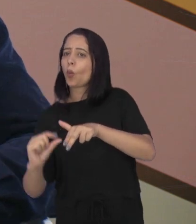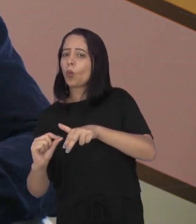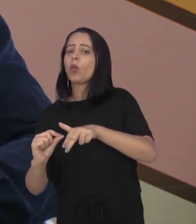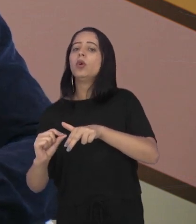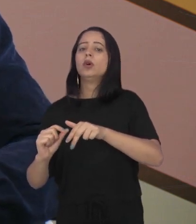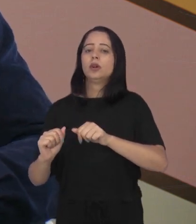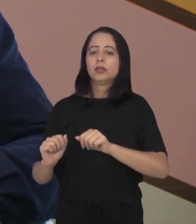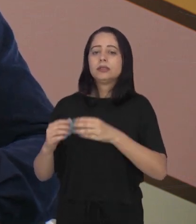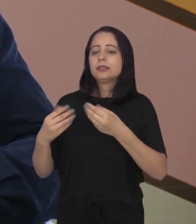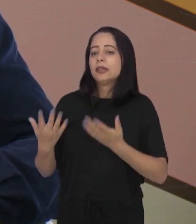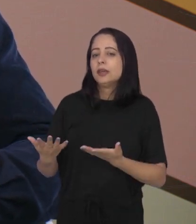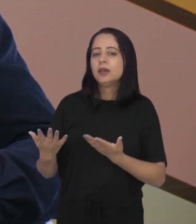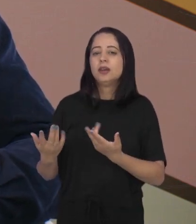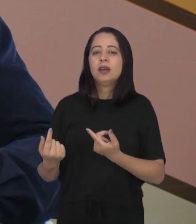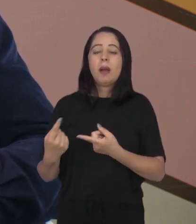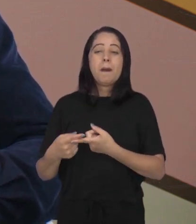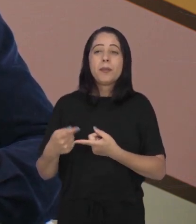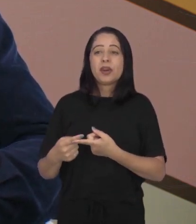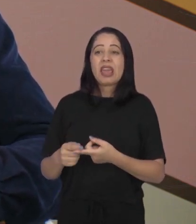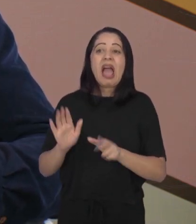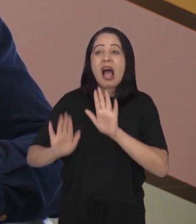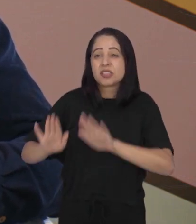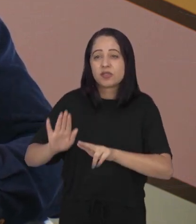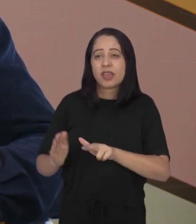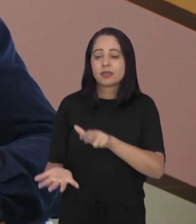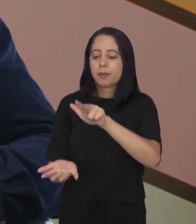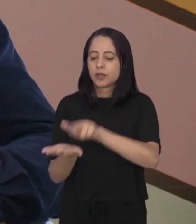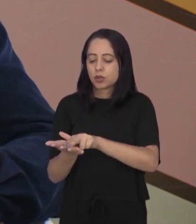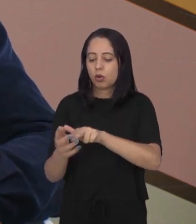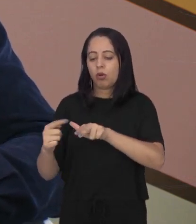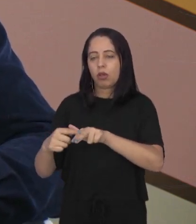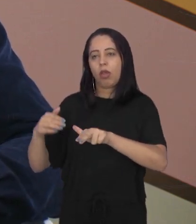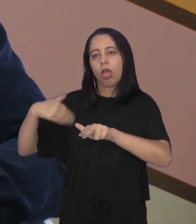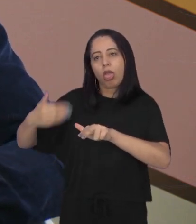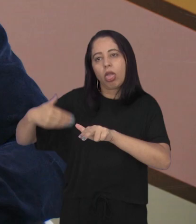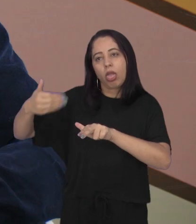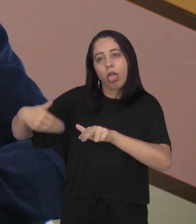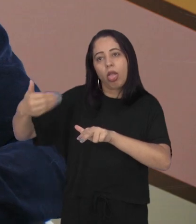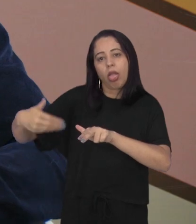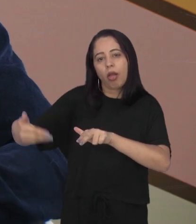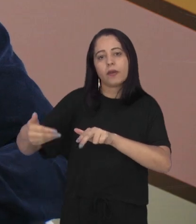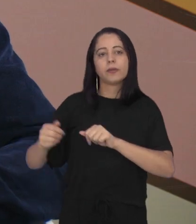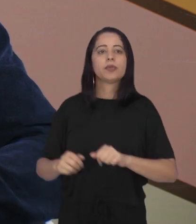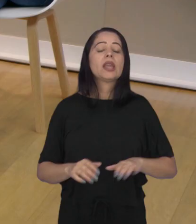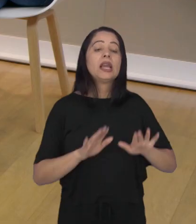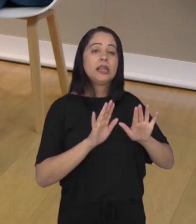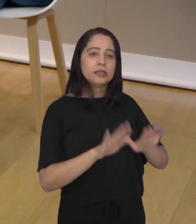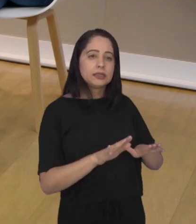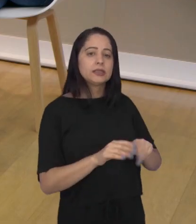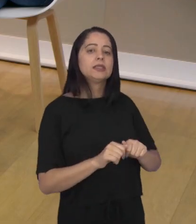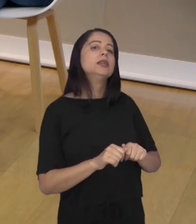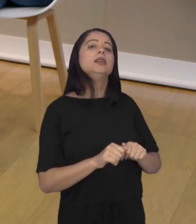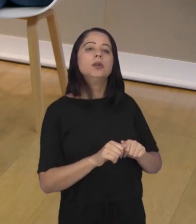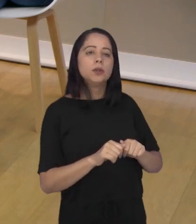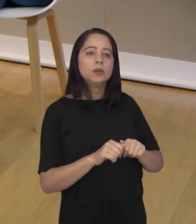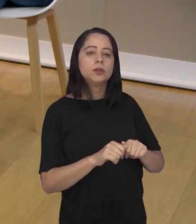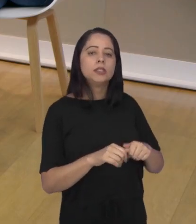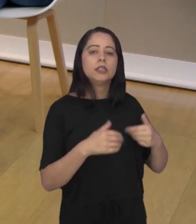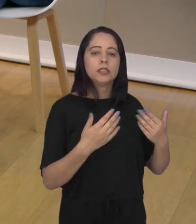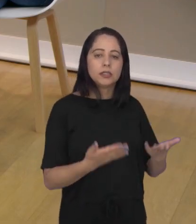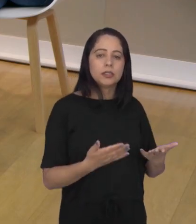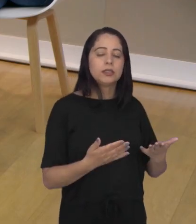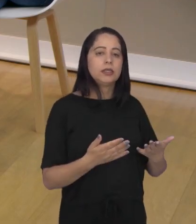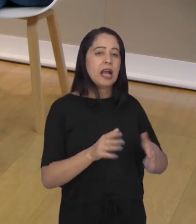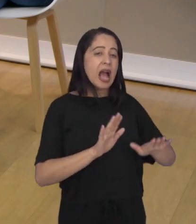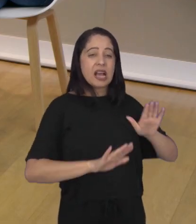é um diagnóstico, né? É uma internação prolongada. Entendi. E dentro dessas angústias